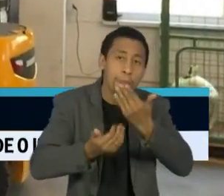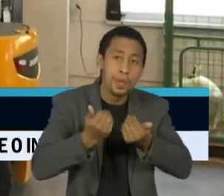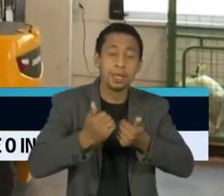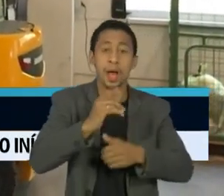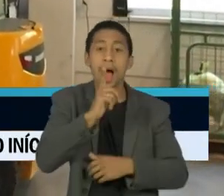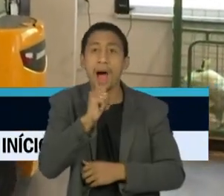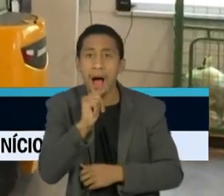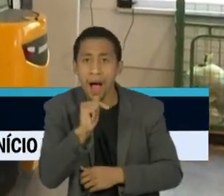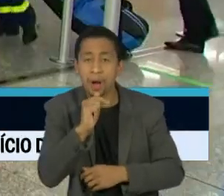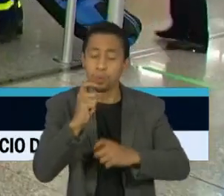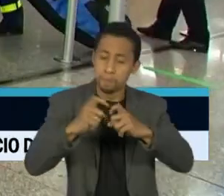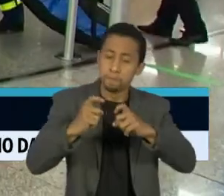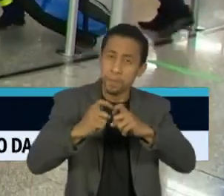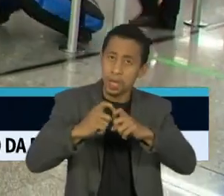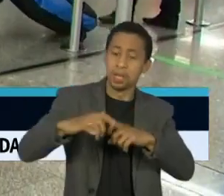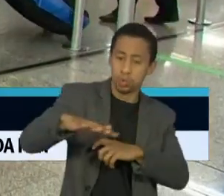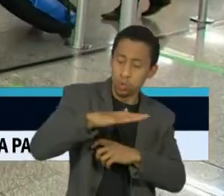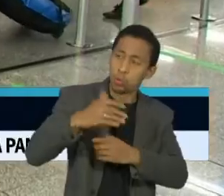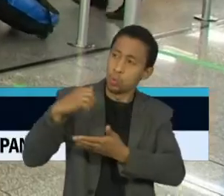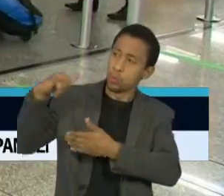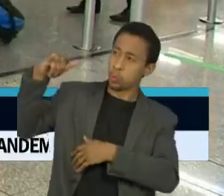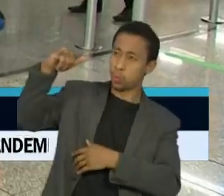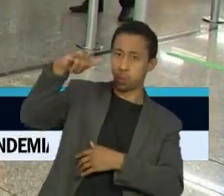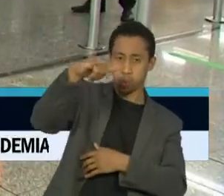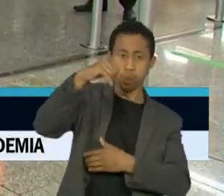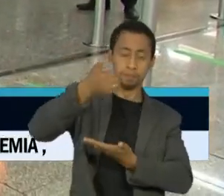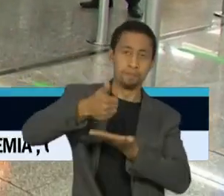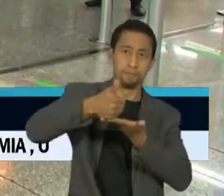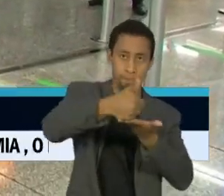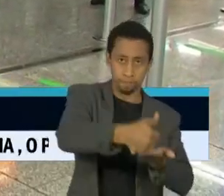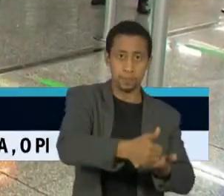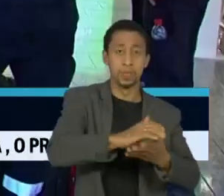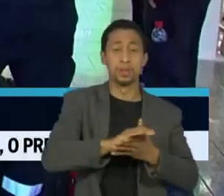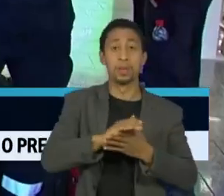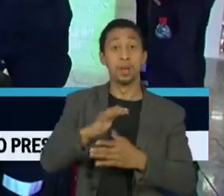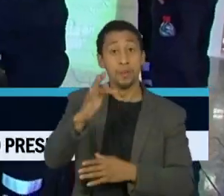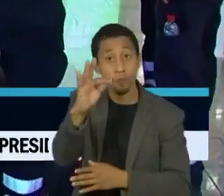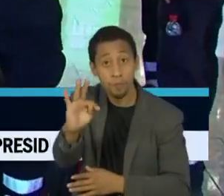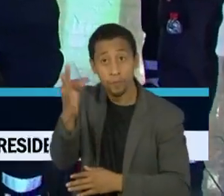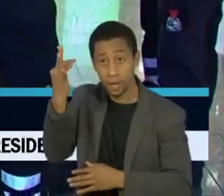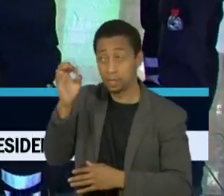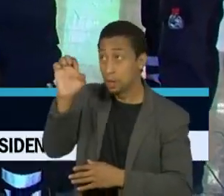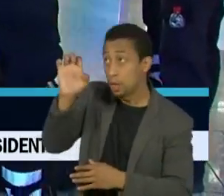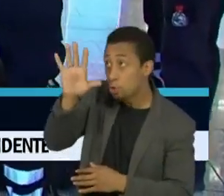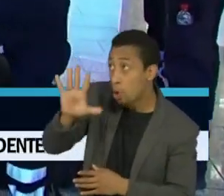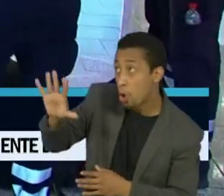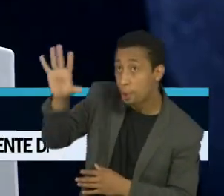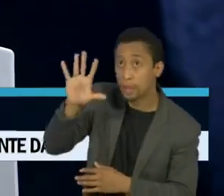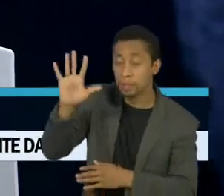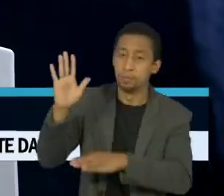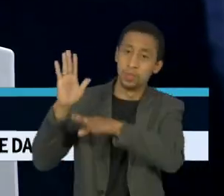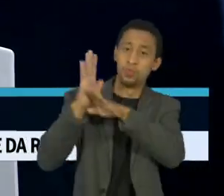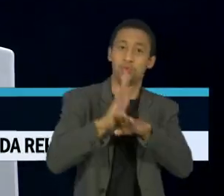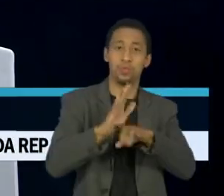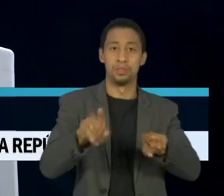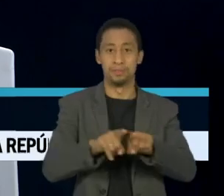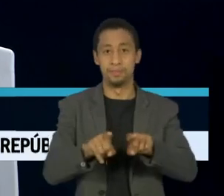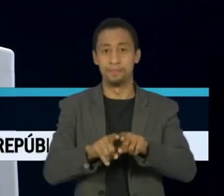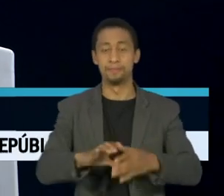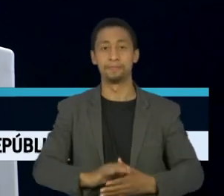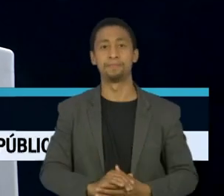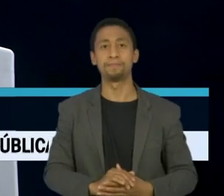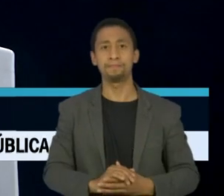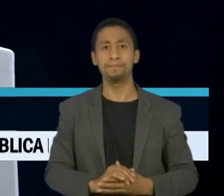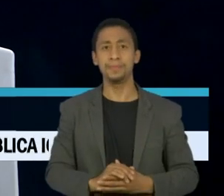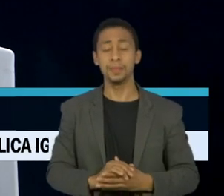água e pessoal médico. França, Alemanha e outros países europeus também estão se mobilizando. E o clima